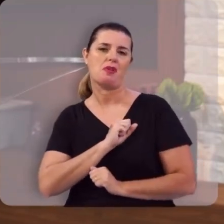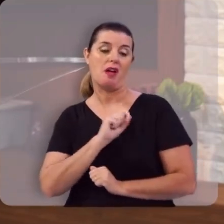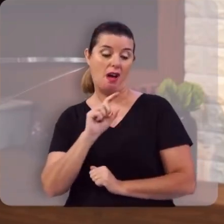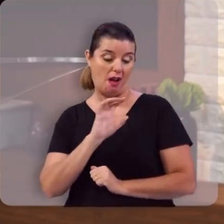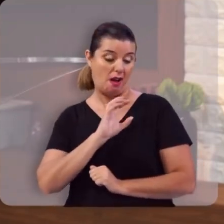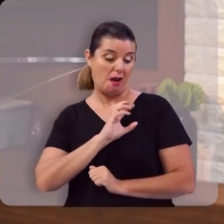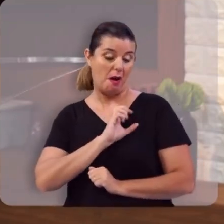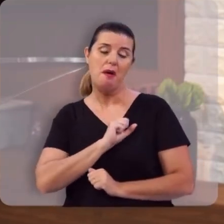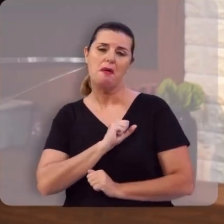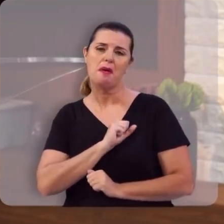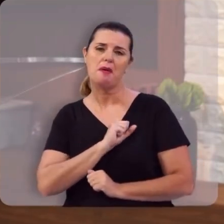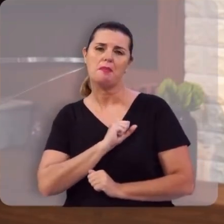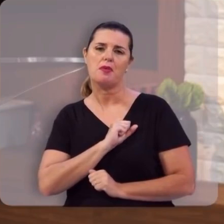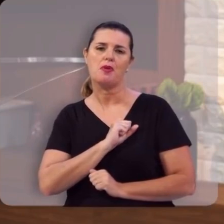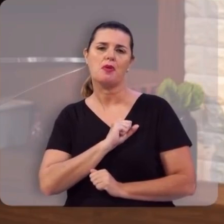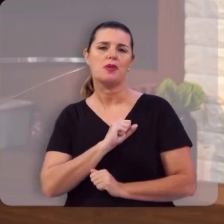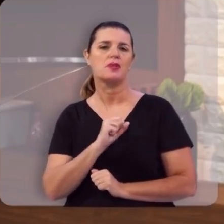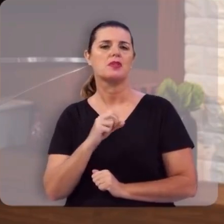este amor é um amor